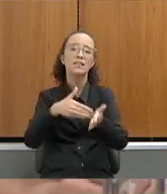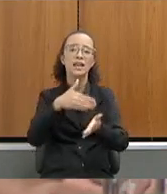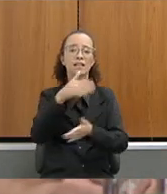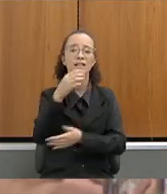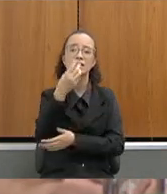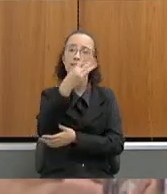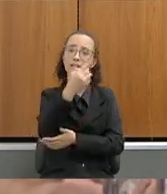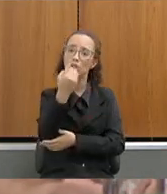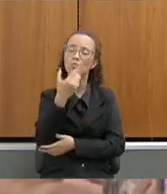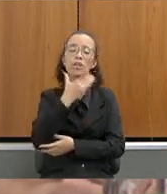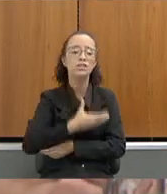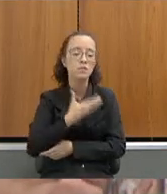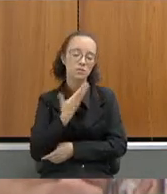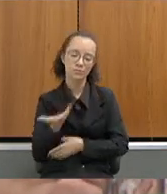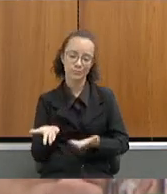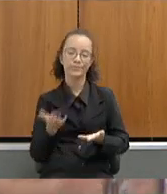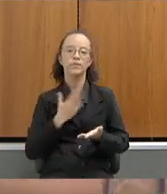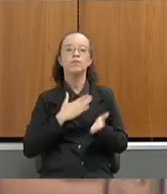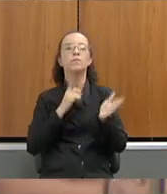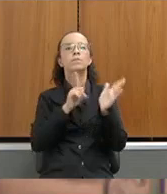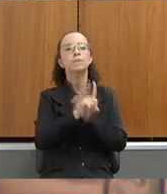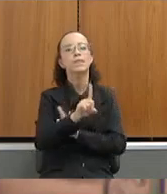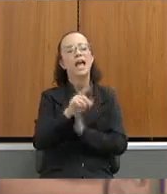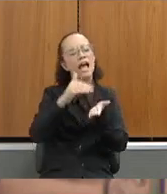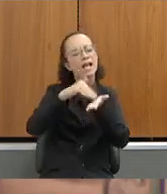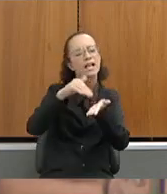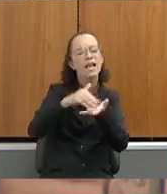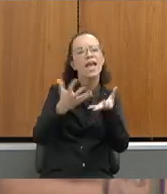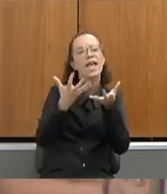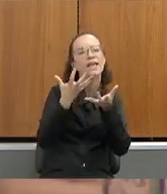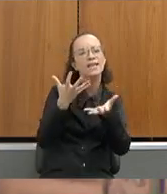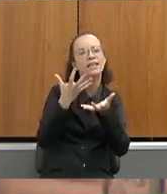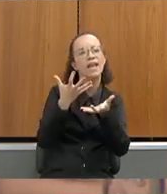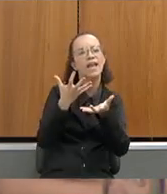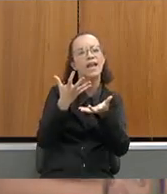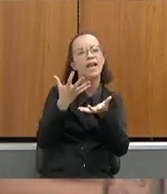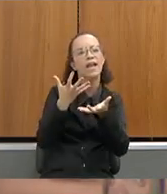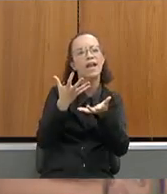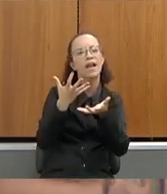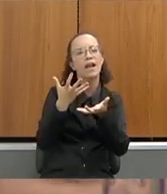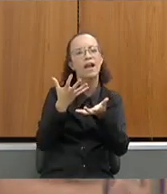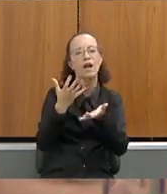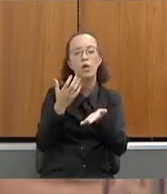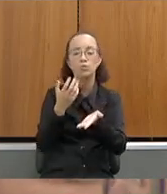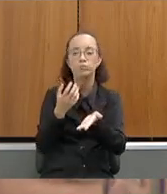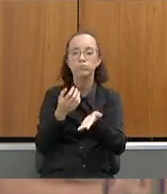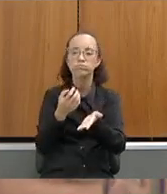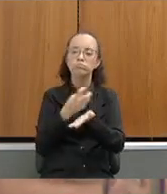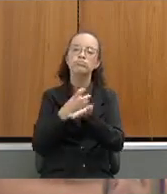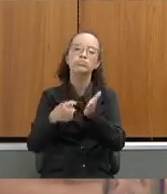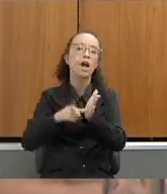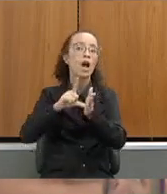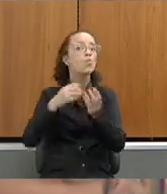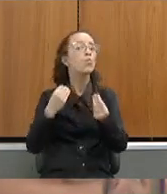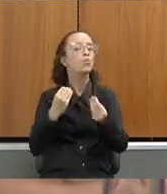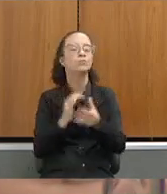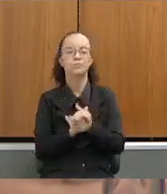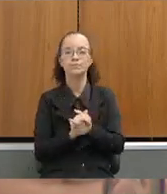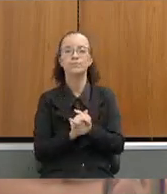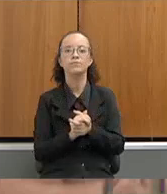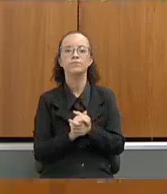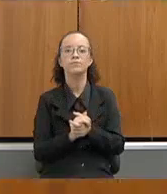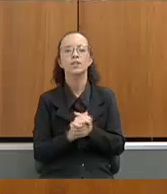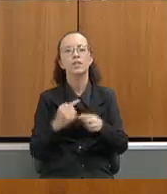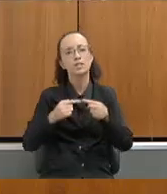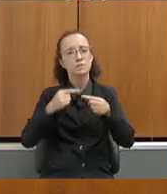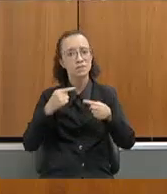dezembro. A minha pergunta é se a secretaria pretende manter essa dispensa antecipada. Na semana passada nós já